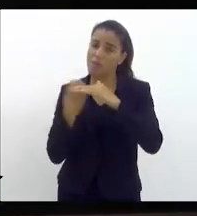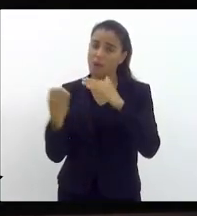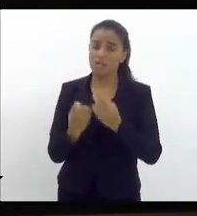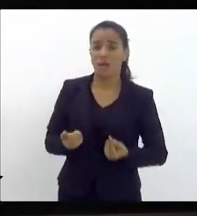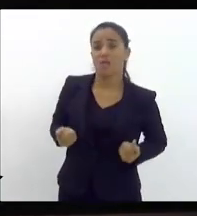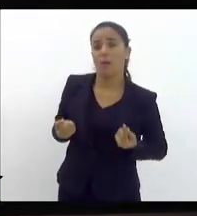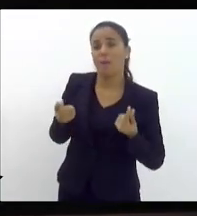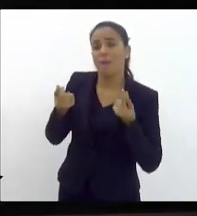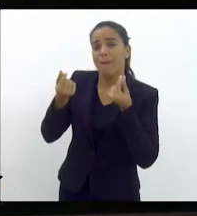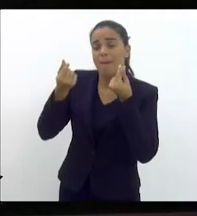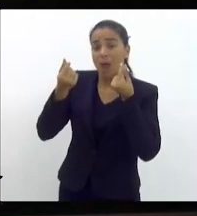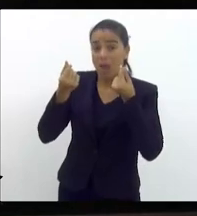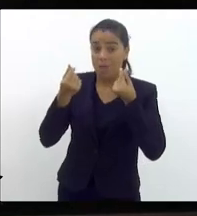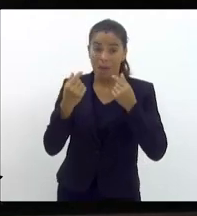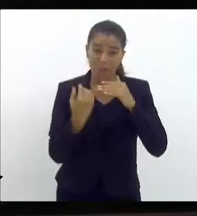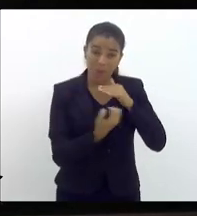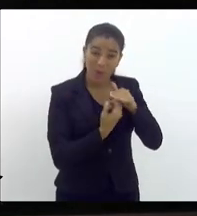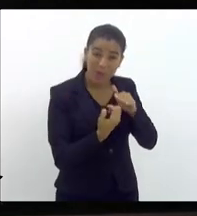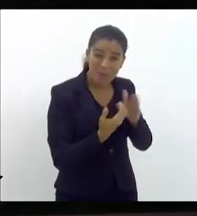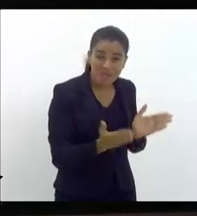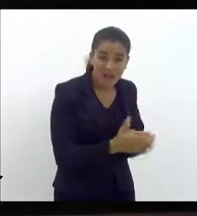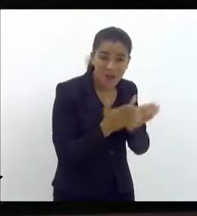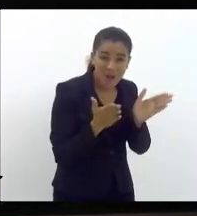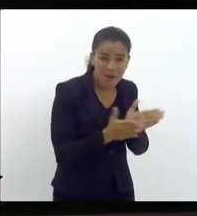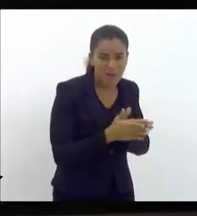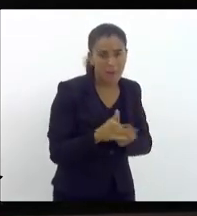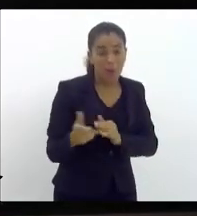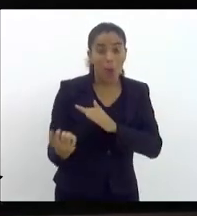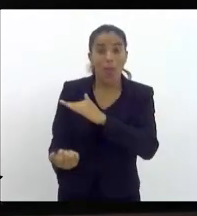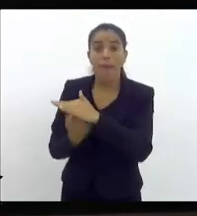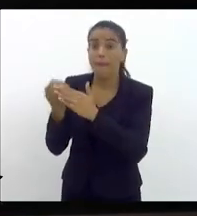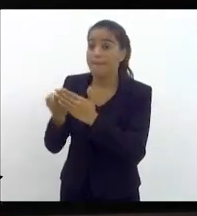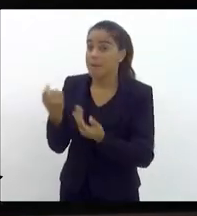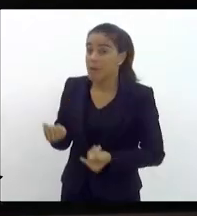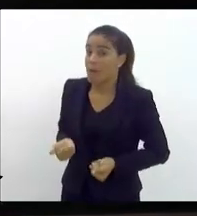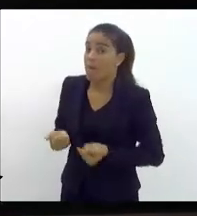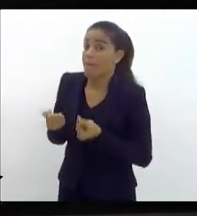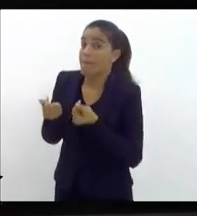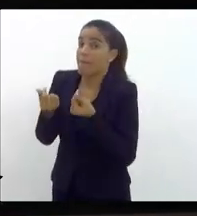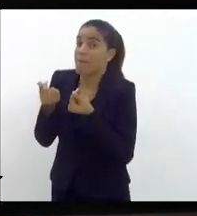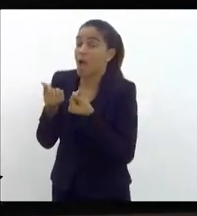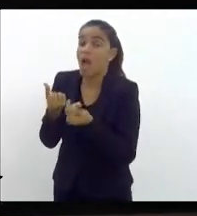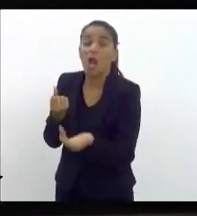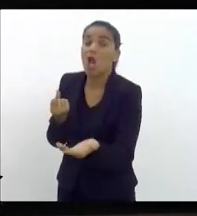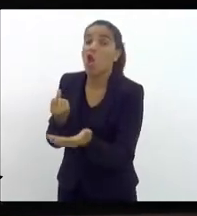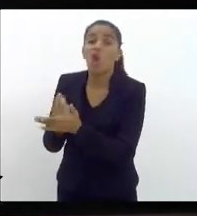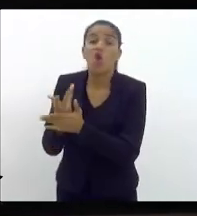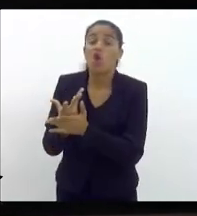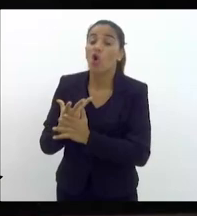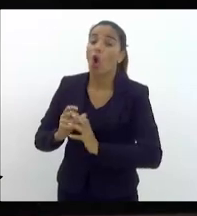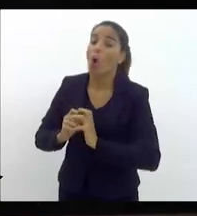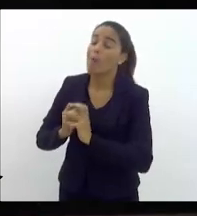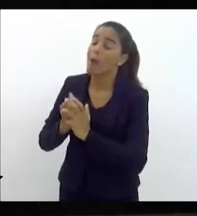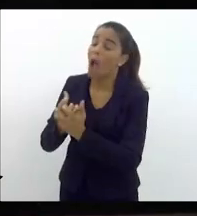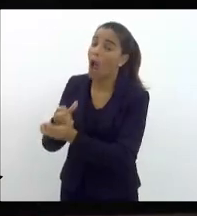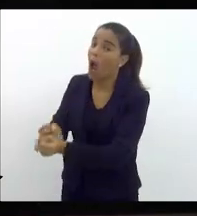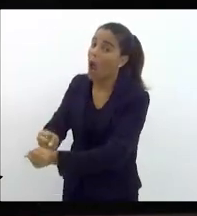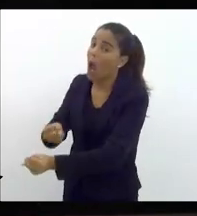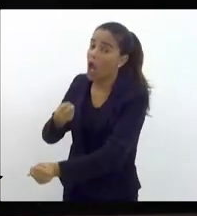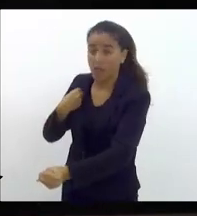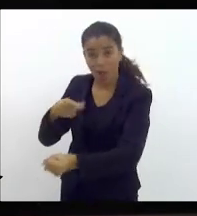mas para o pequeno empresário tenho certeza que não é, porque o grande empresário do agronegócio ele compra em escala. Isso eu vi dos